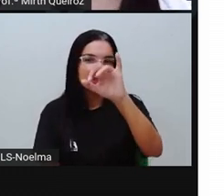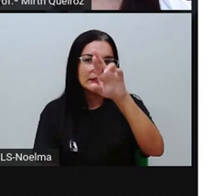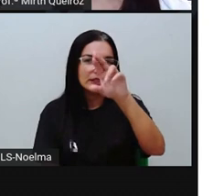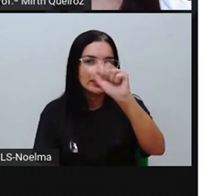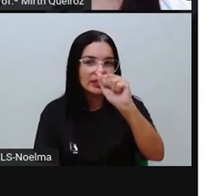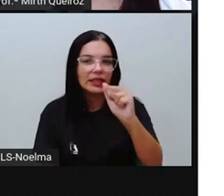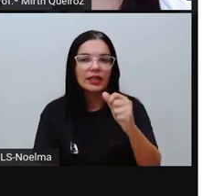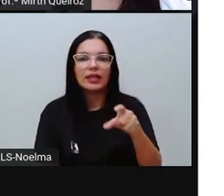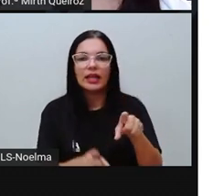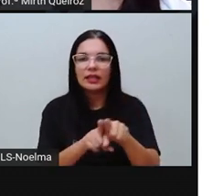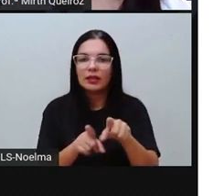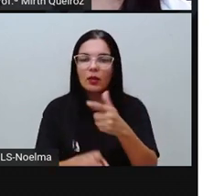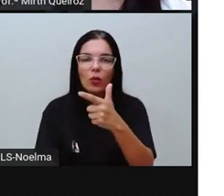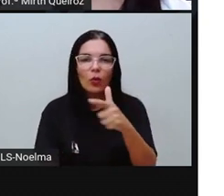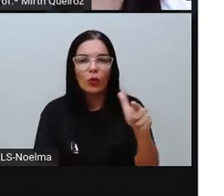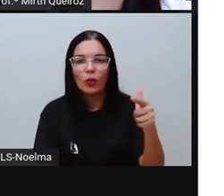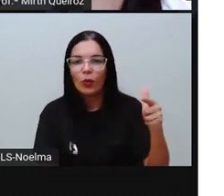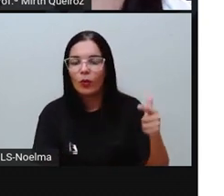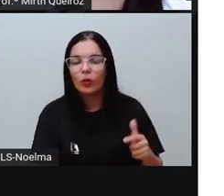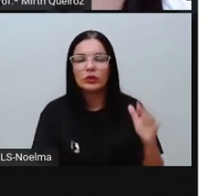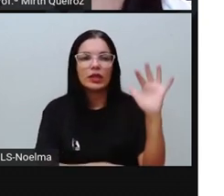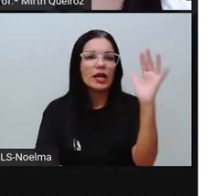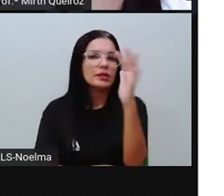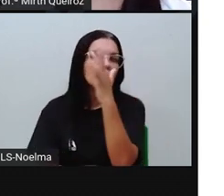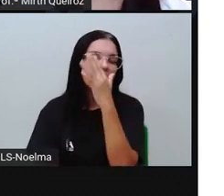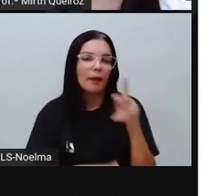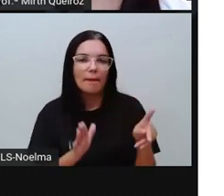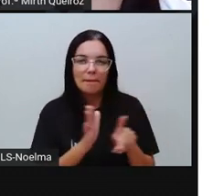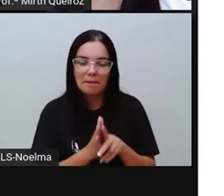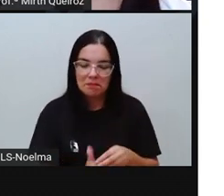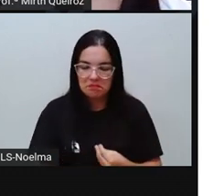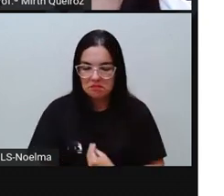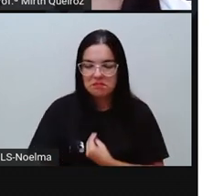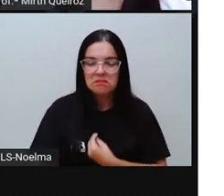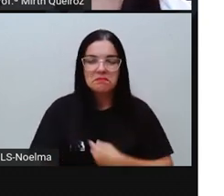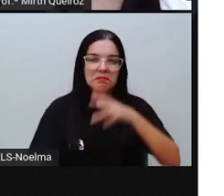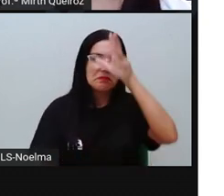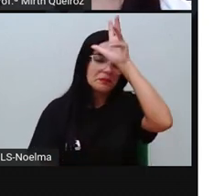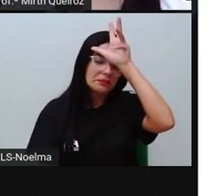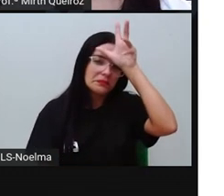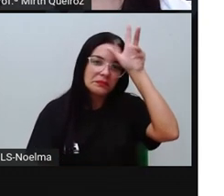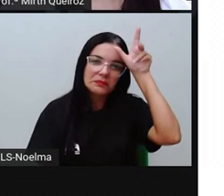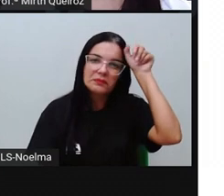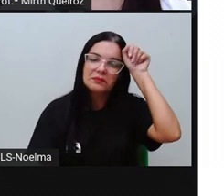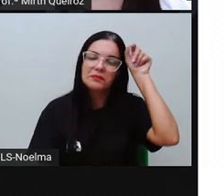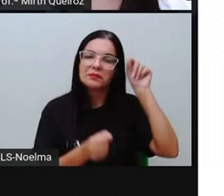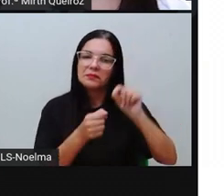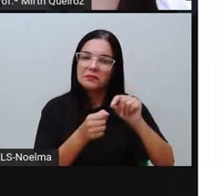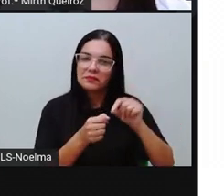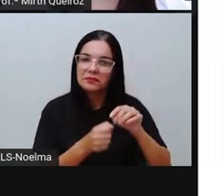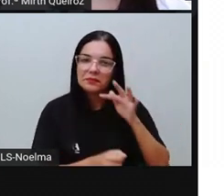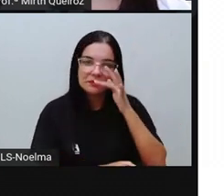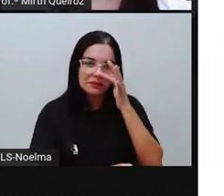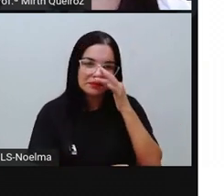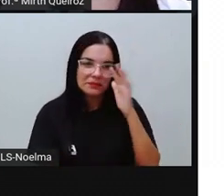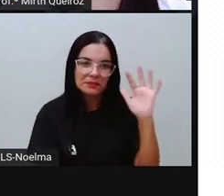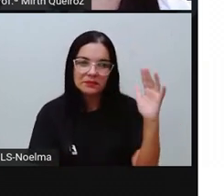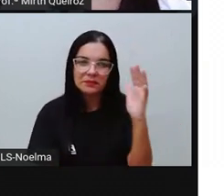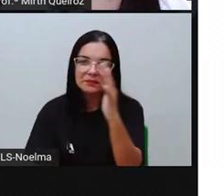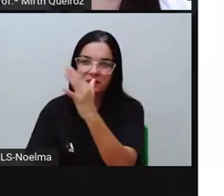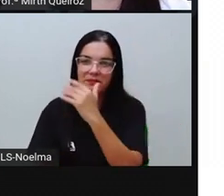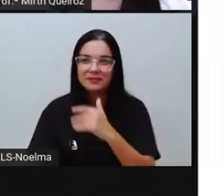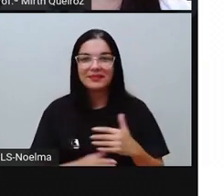dentre outras plantas aí que estão presentes aí na Amazônia, que faz parte aí da flora amazônica.